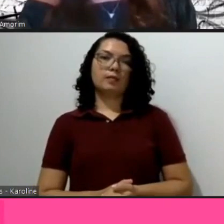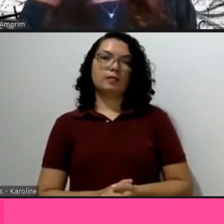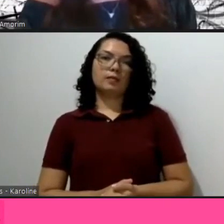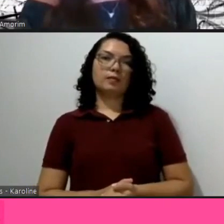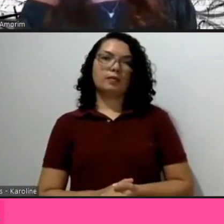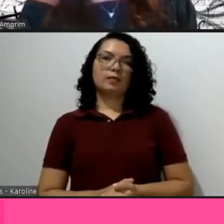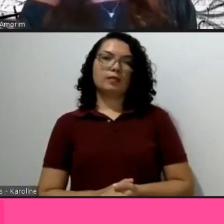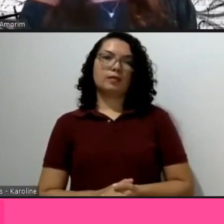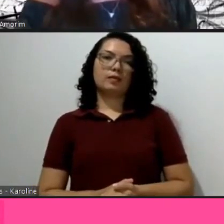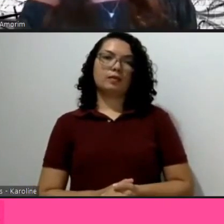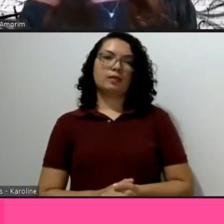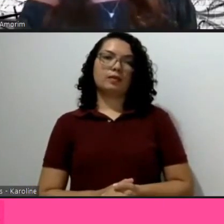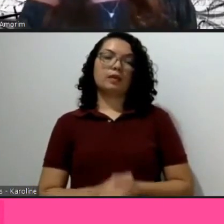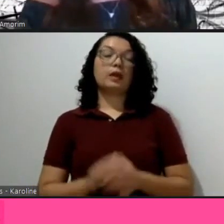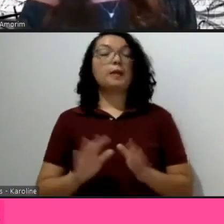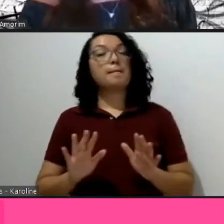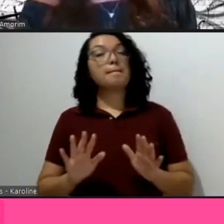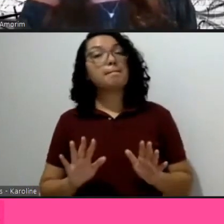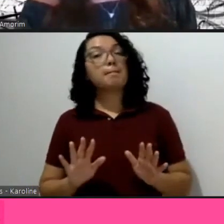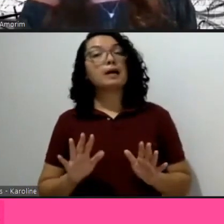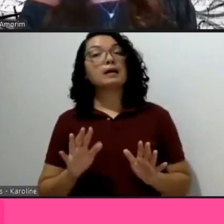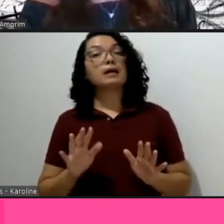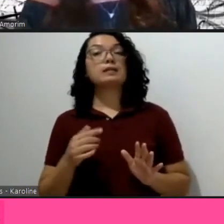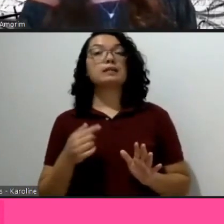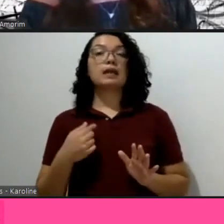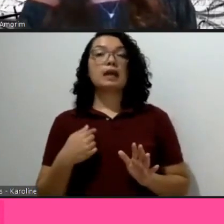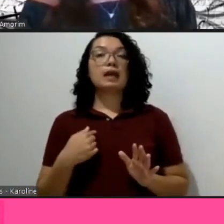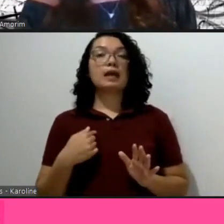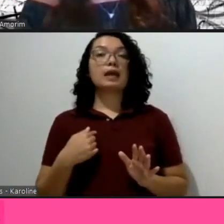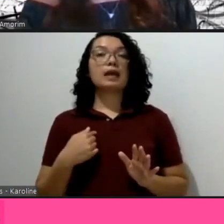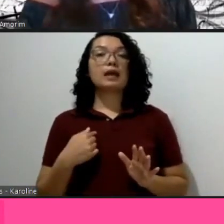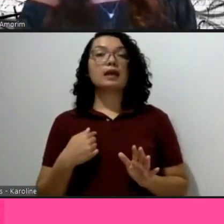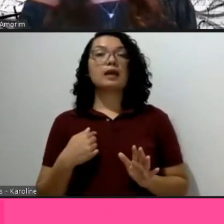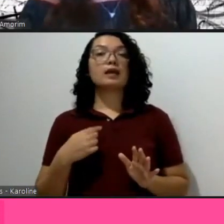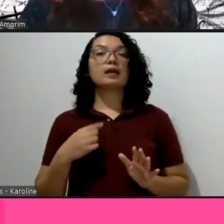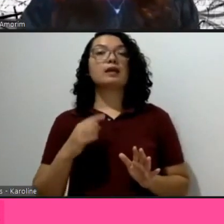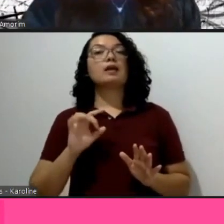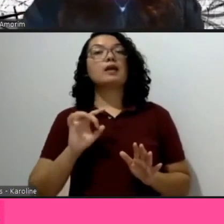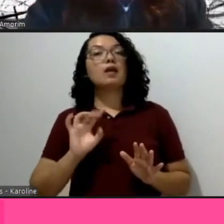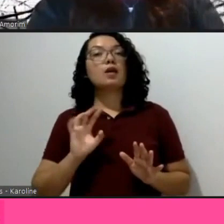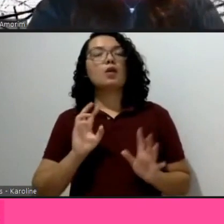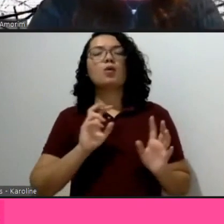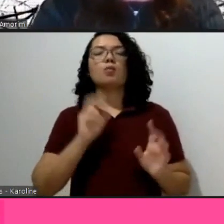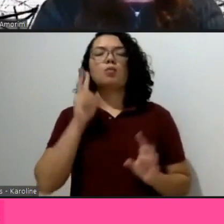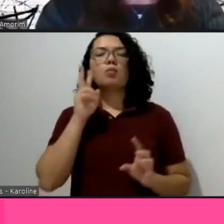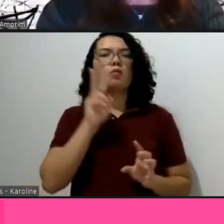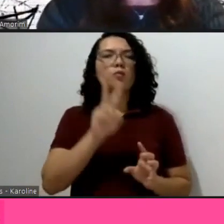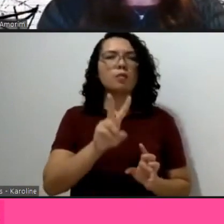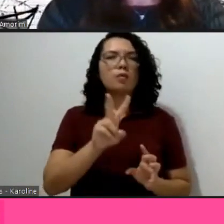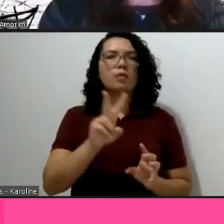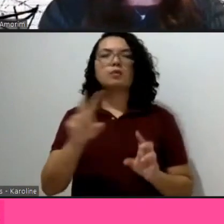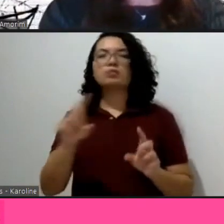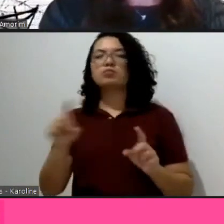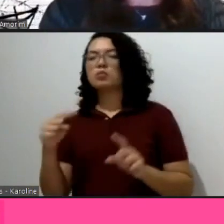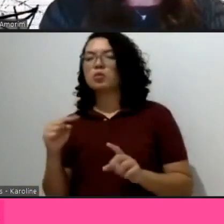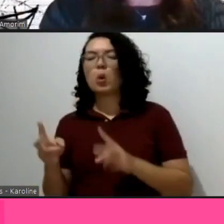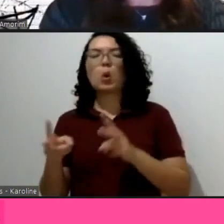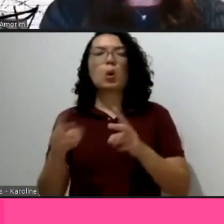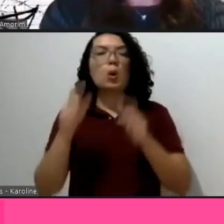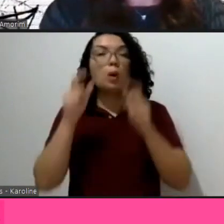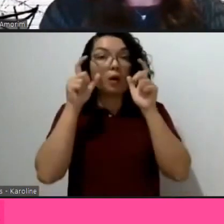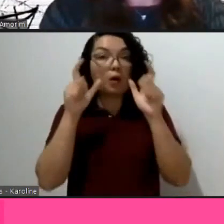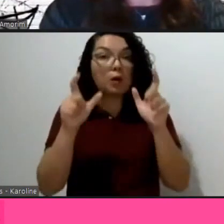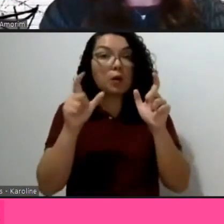baixito, não me deixo descobrir, e os estudantes estão todos felizes, e enquanto alguém não se queja,